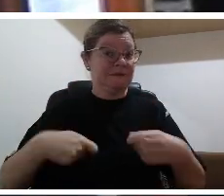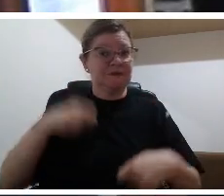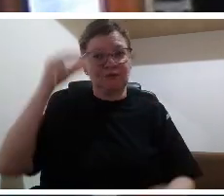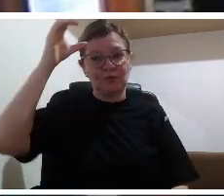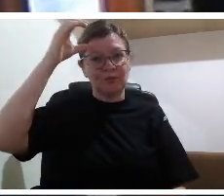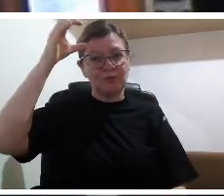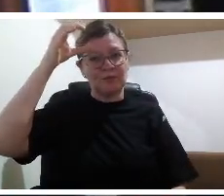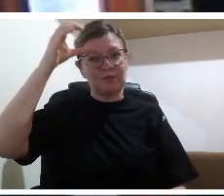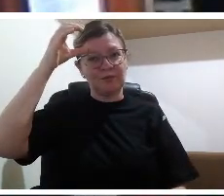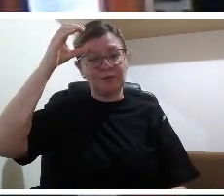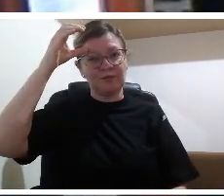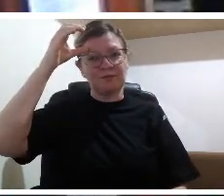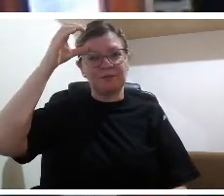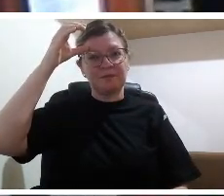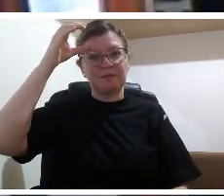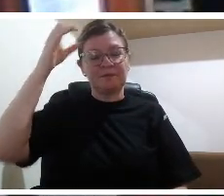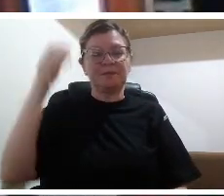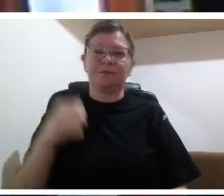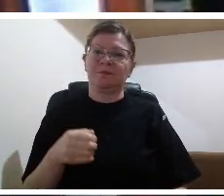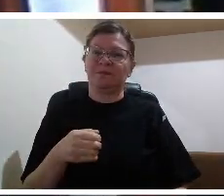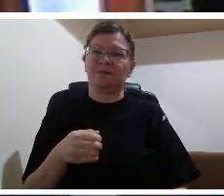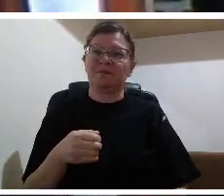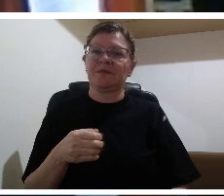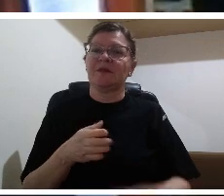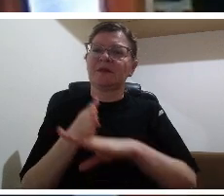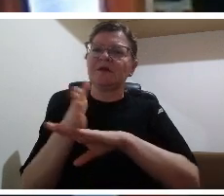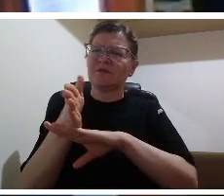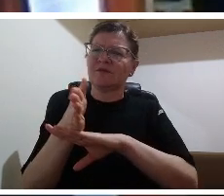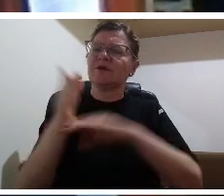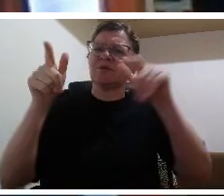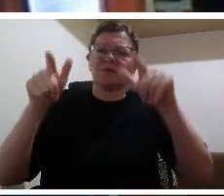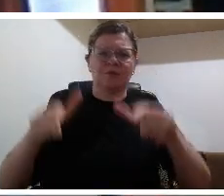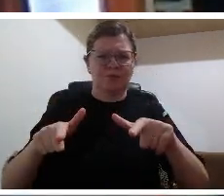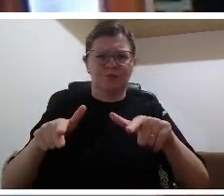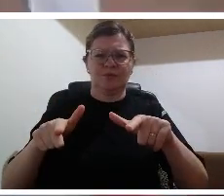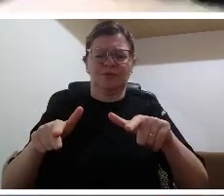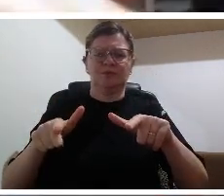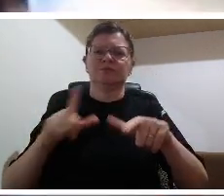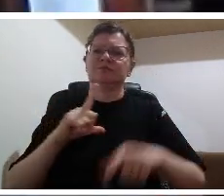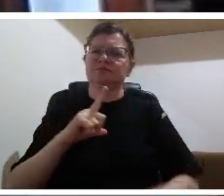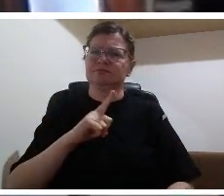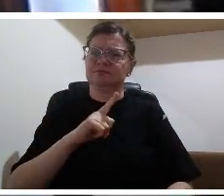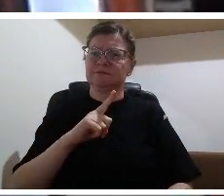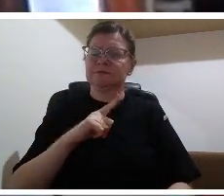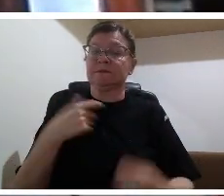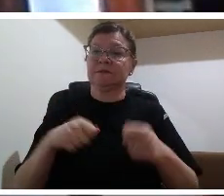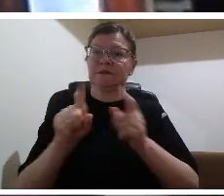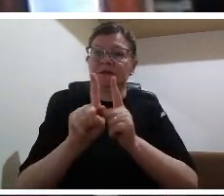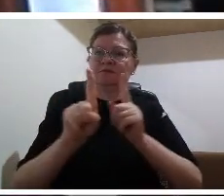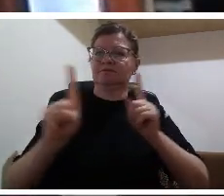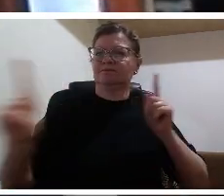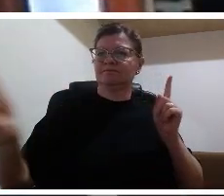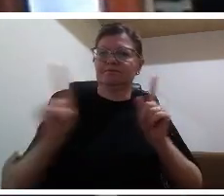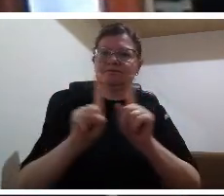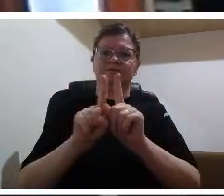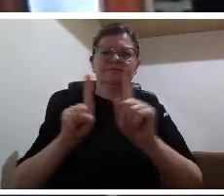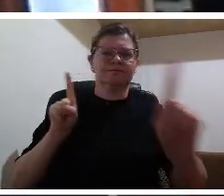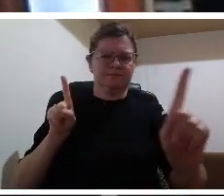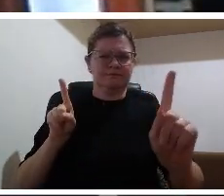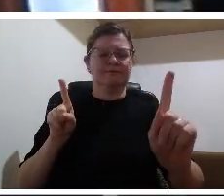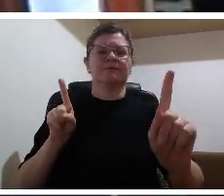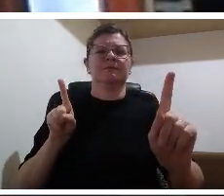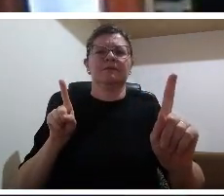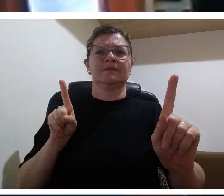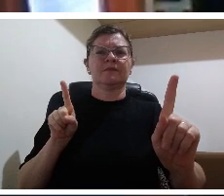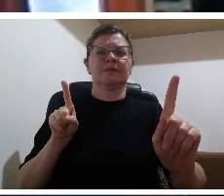manter o distanciamento social você mantém em um determinado momento mas de repente você encontra alguém se abraça e daí que valeu todo o conhecimento